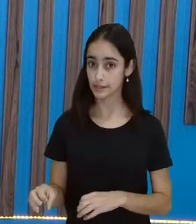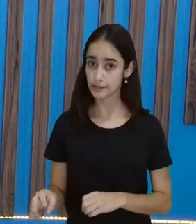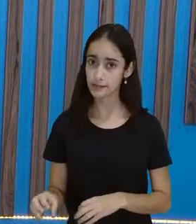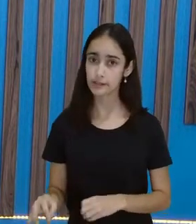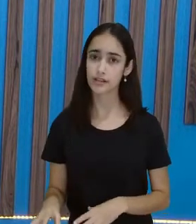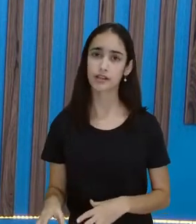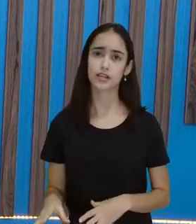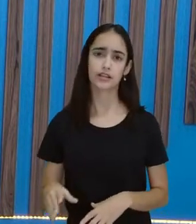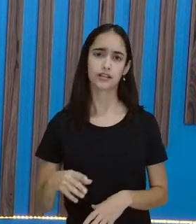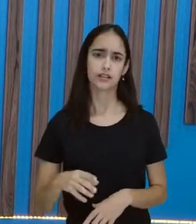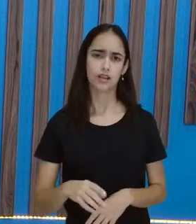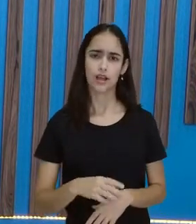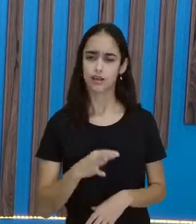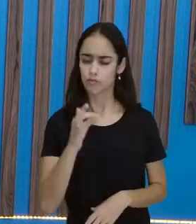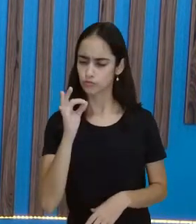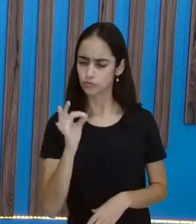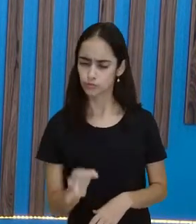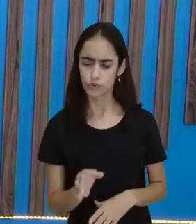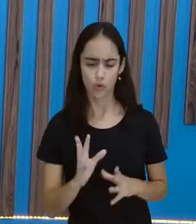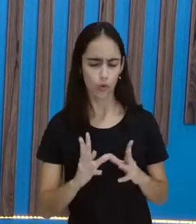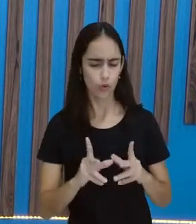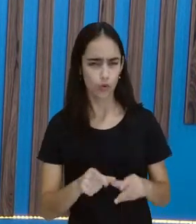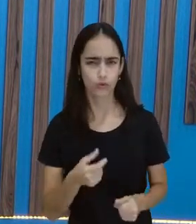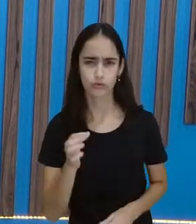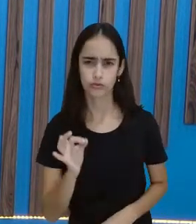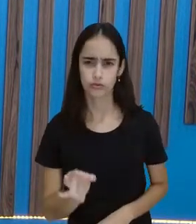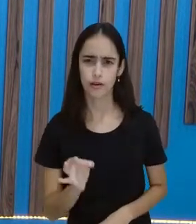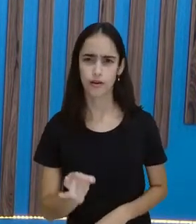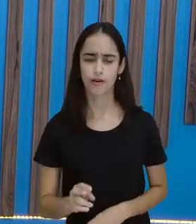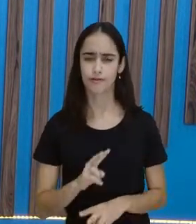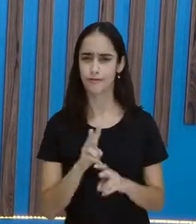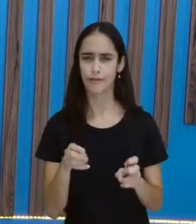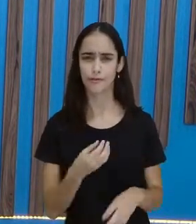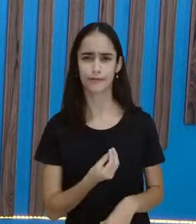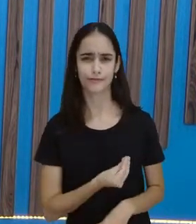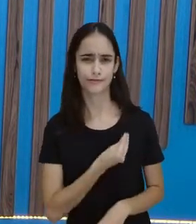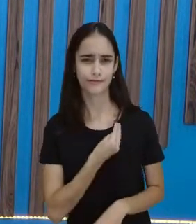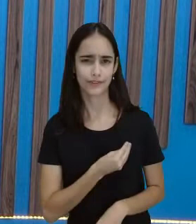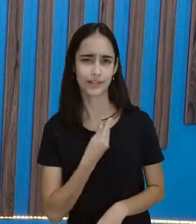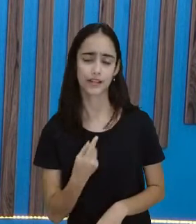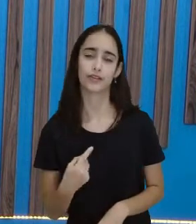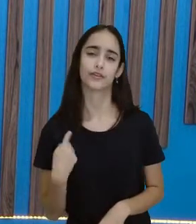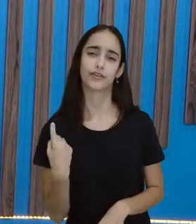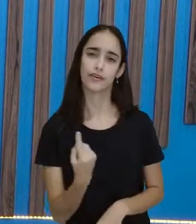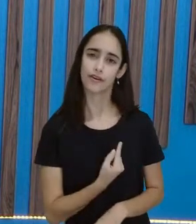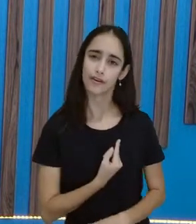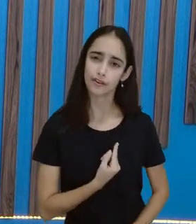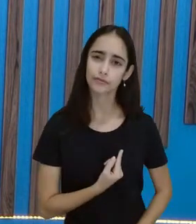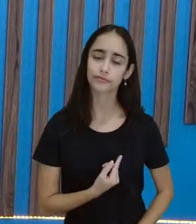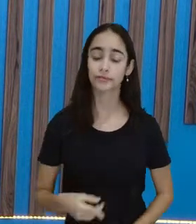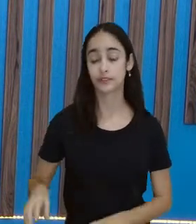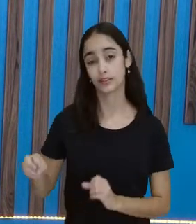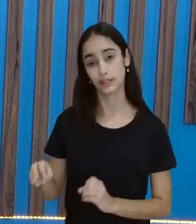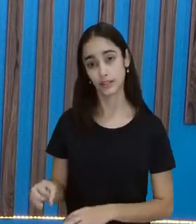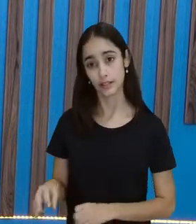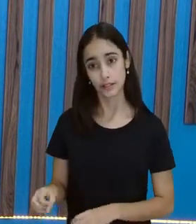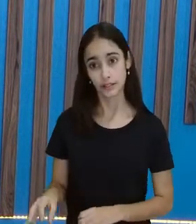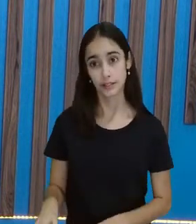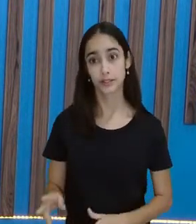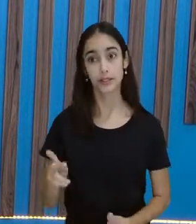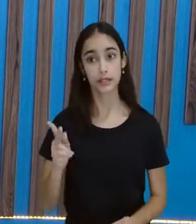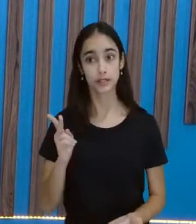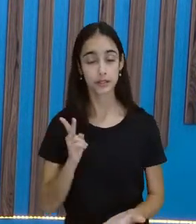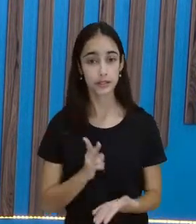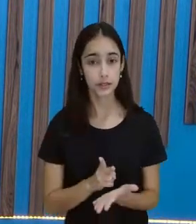para a nossa vida, Então, ela tem esse caráter de ser o quê? De ser educativo, não é? E sempre